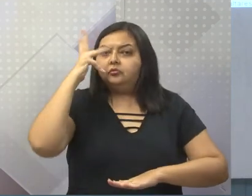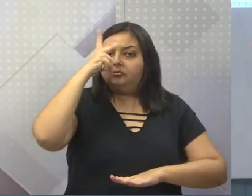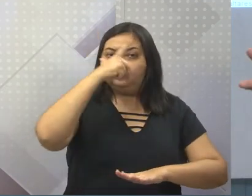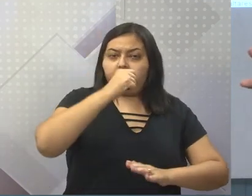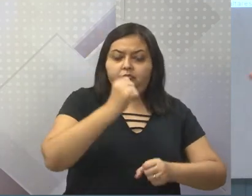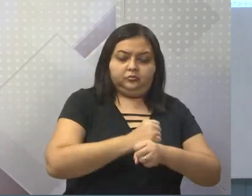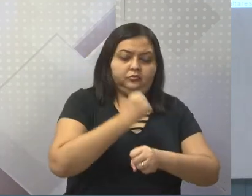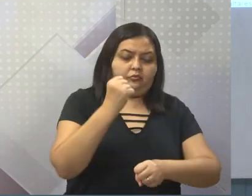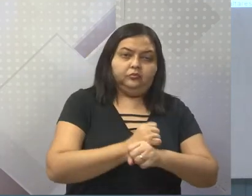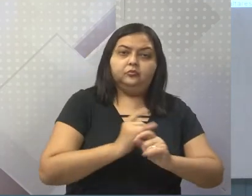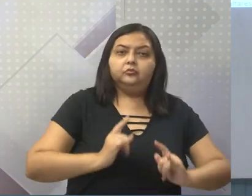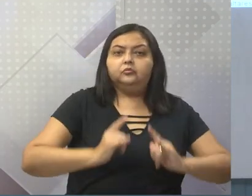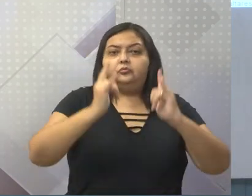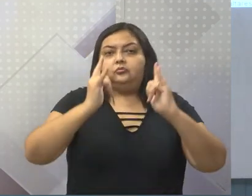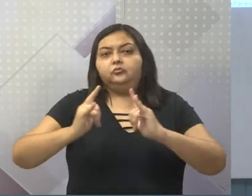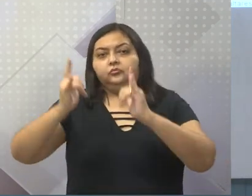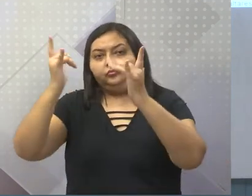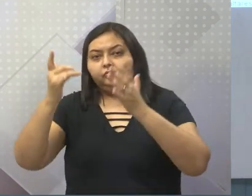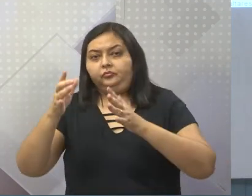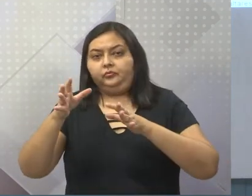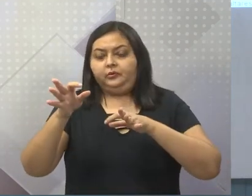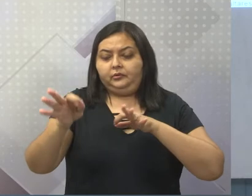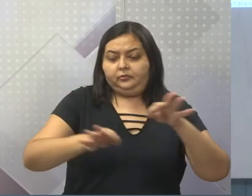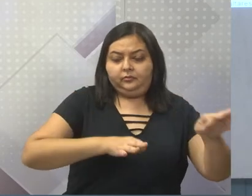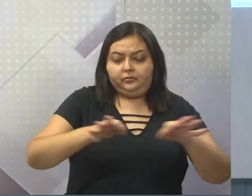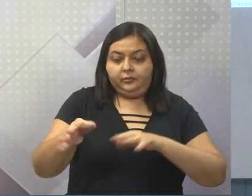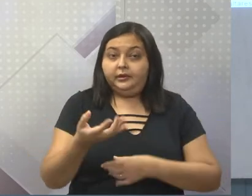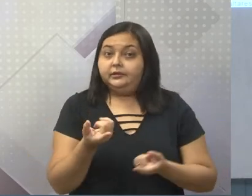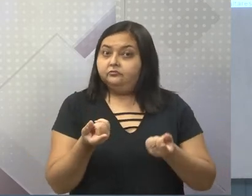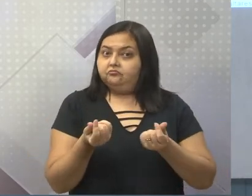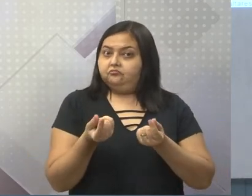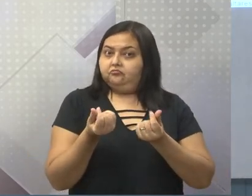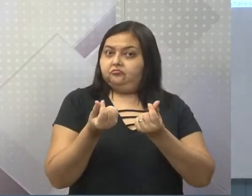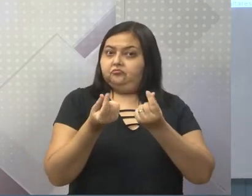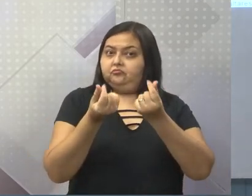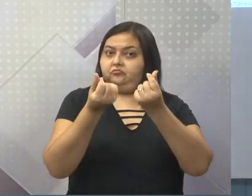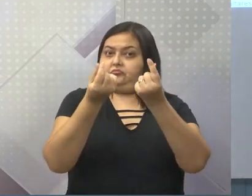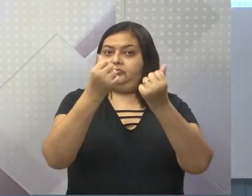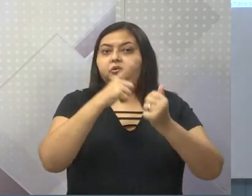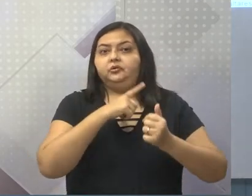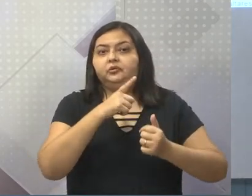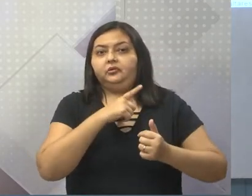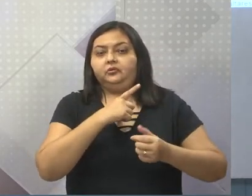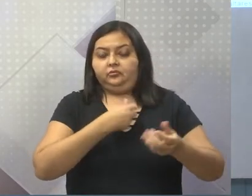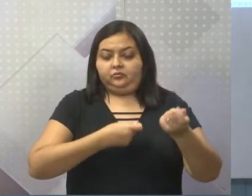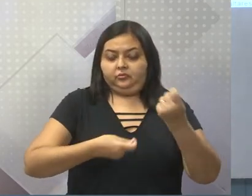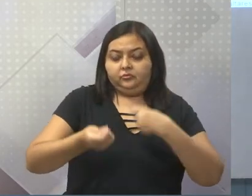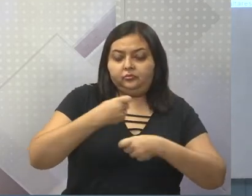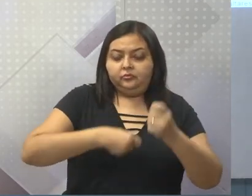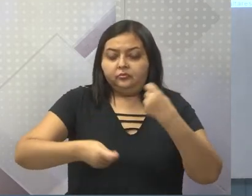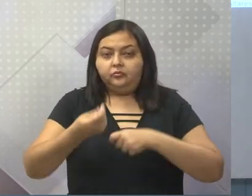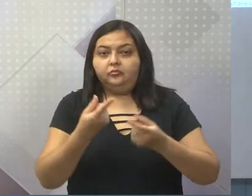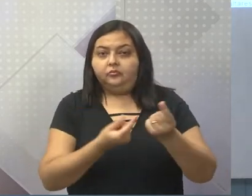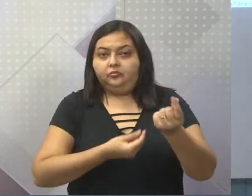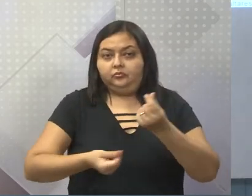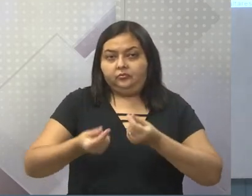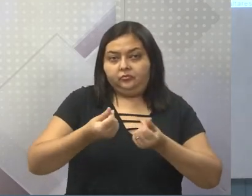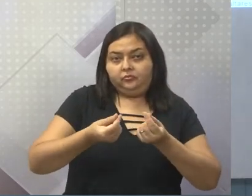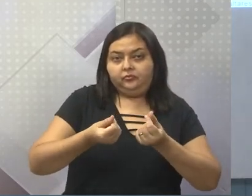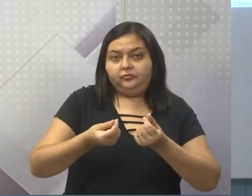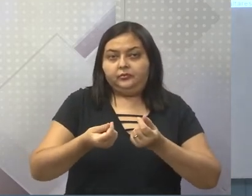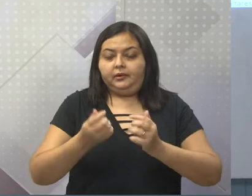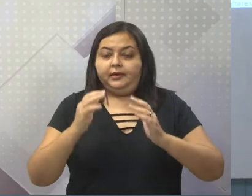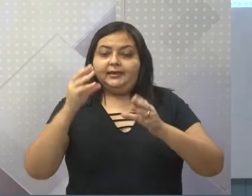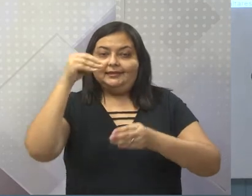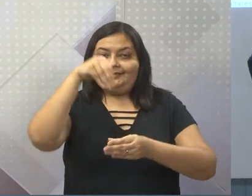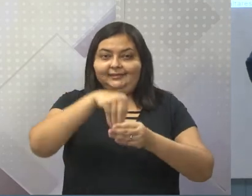questão da organização e na questão também do dinheiro. Se tinha muito dinheiro, se rodava muito dinheiro dentro da cidade. Por